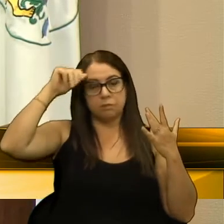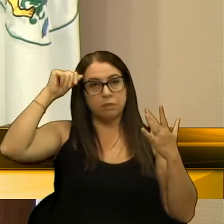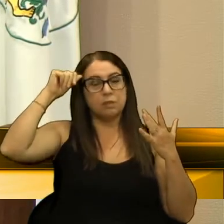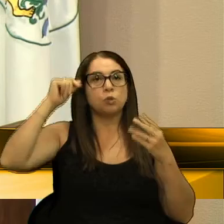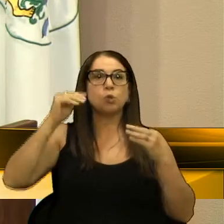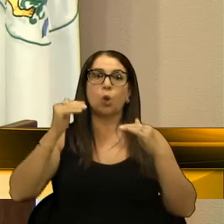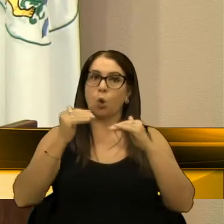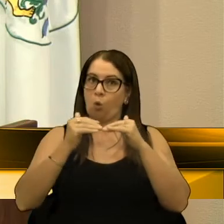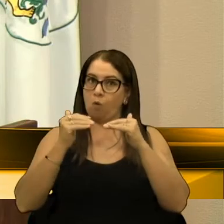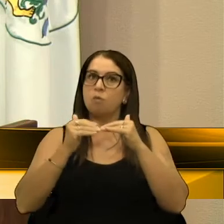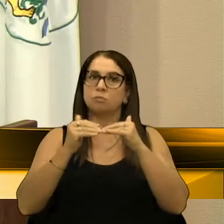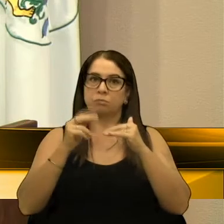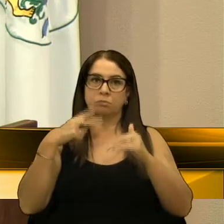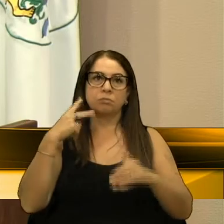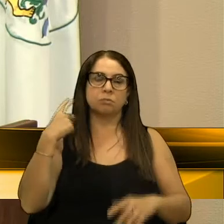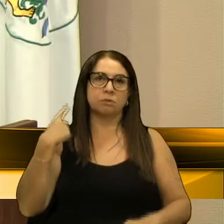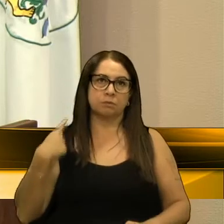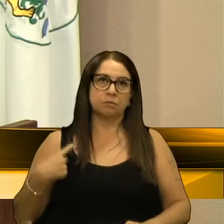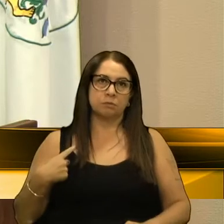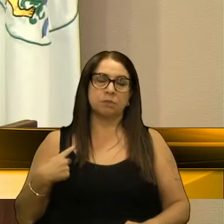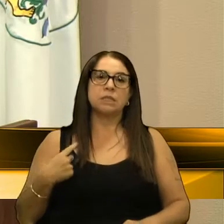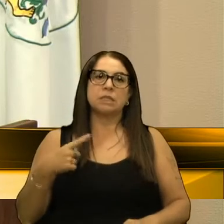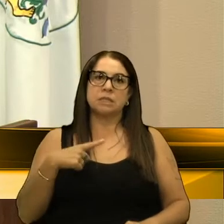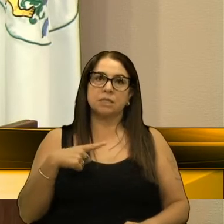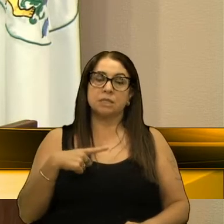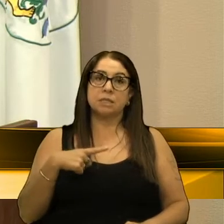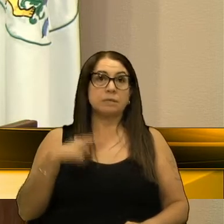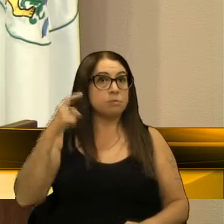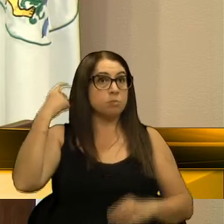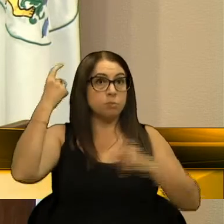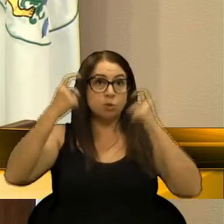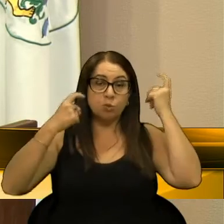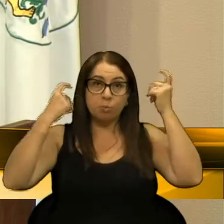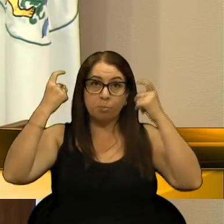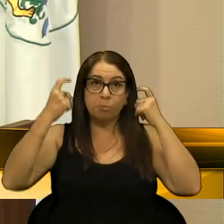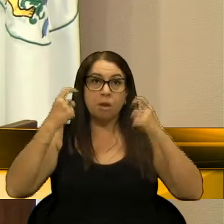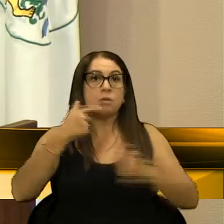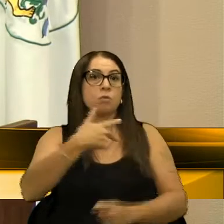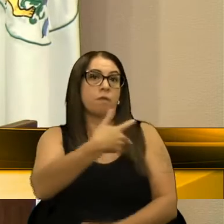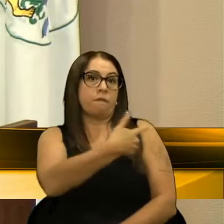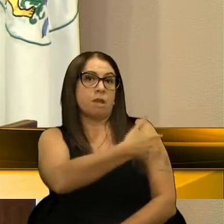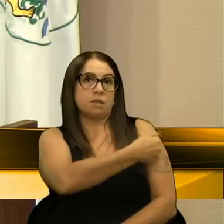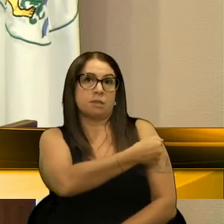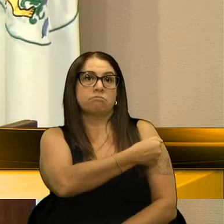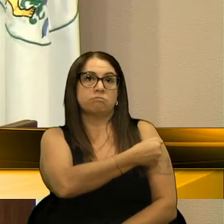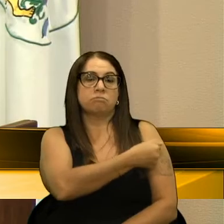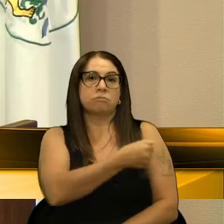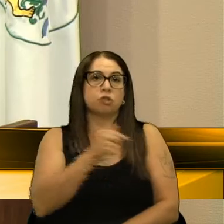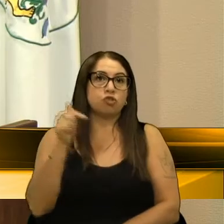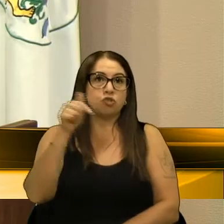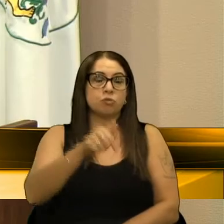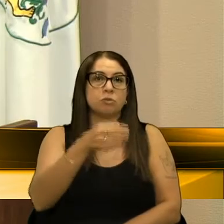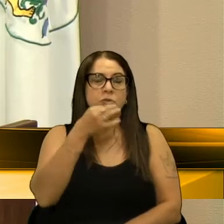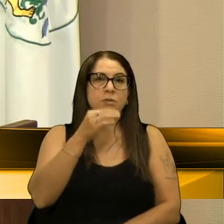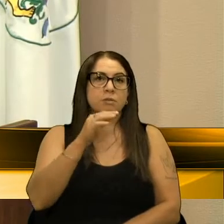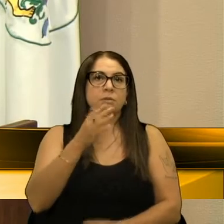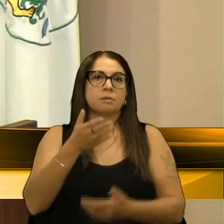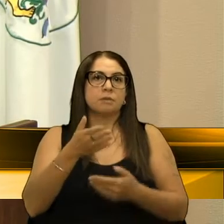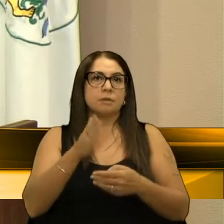concordo com a vereadora Denise, que nós temos que nos preocupar com a vacina. Chegou hoje em Caxias mais